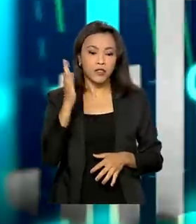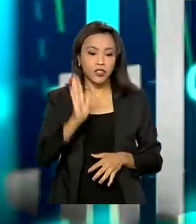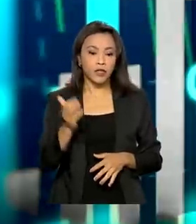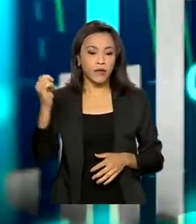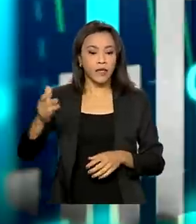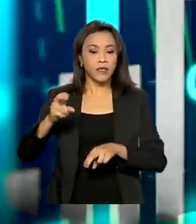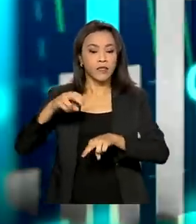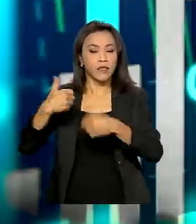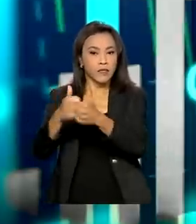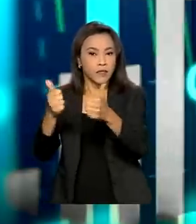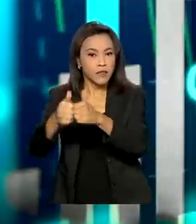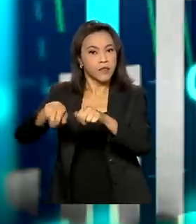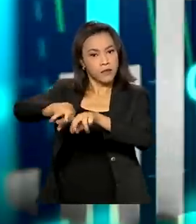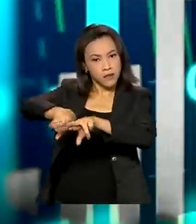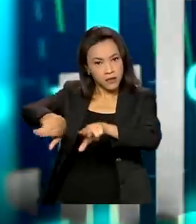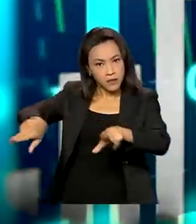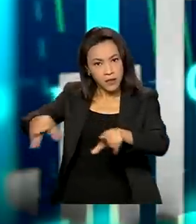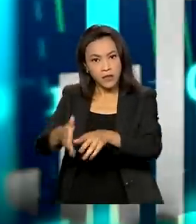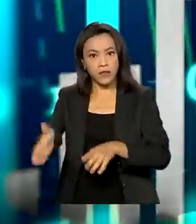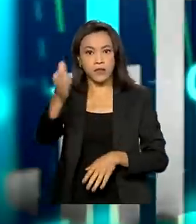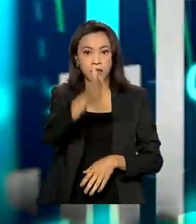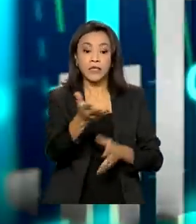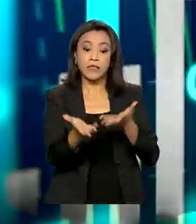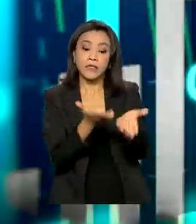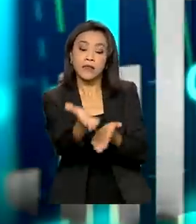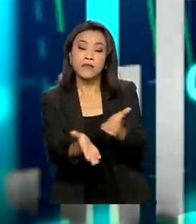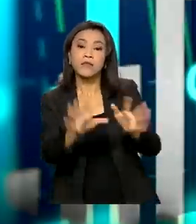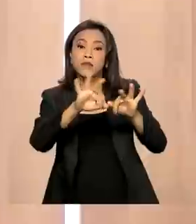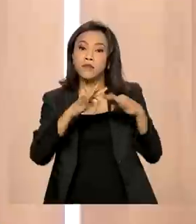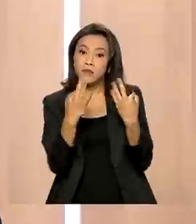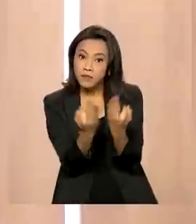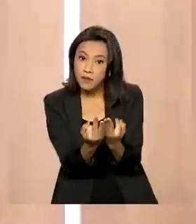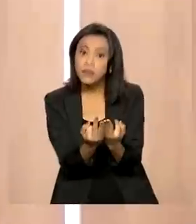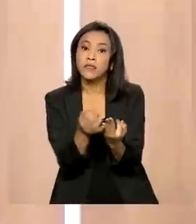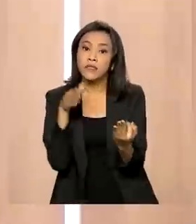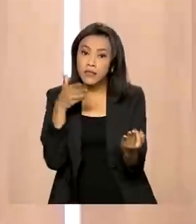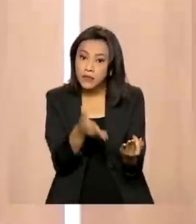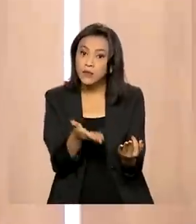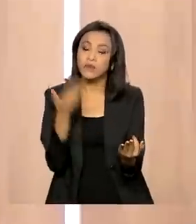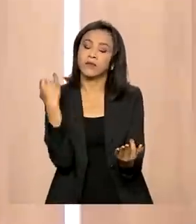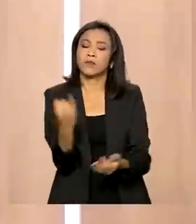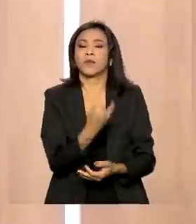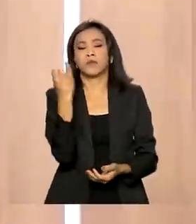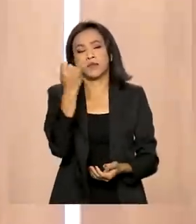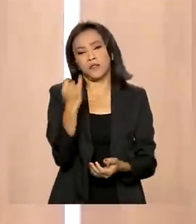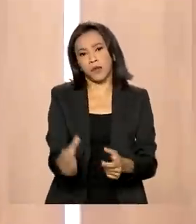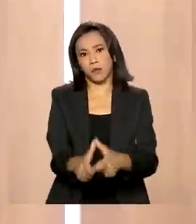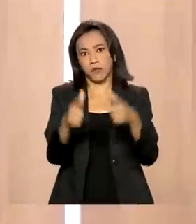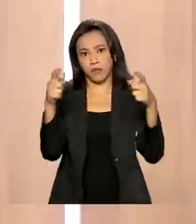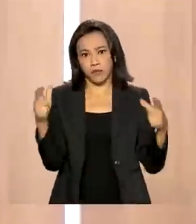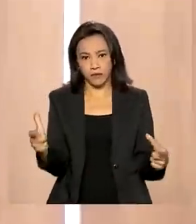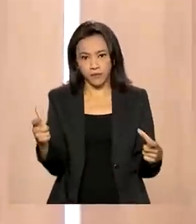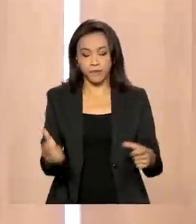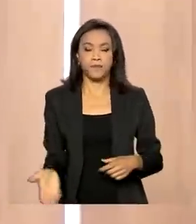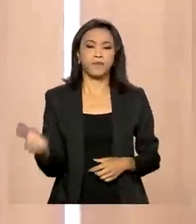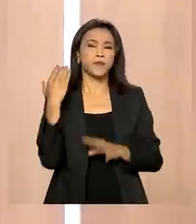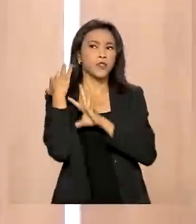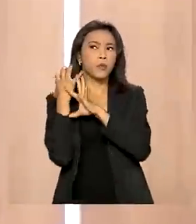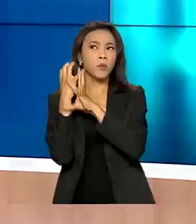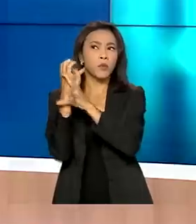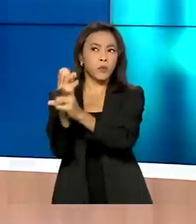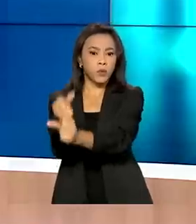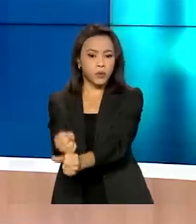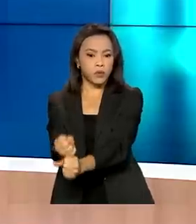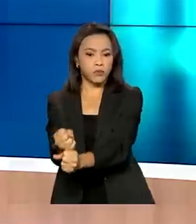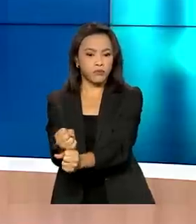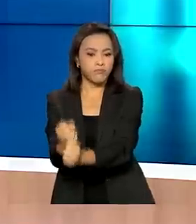transportes e serviços prestados à família, que foram muito importantes para o crescimento do setor. Em termos acumulados, nós